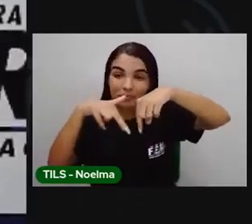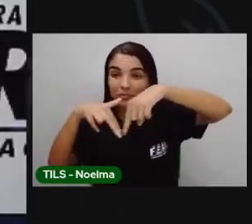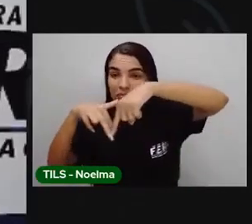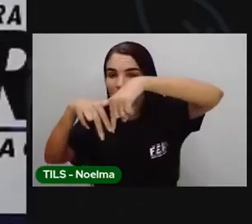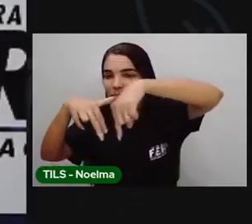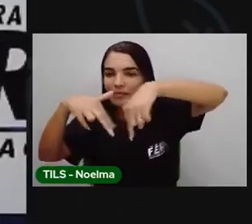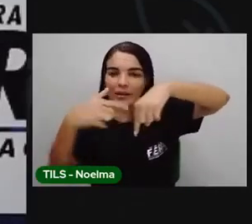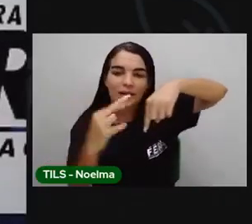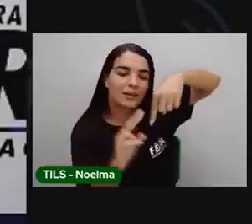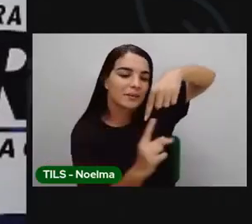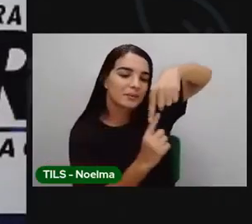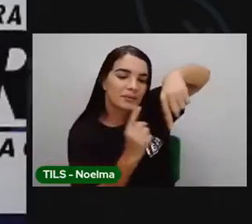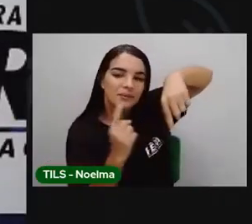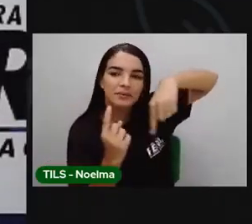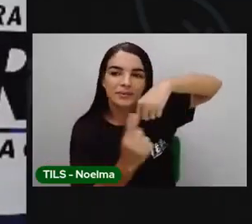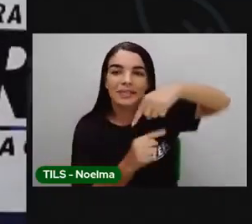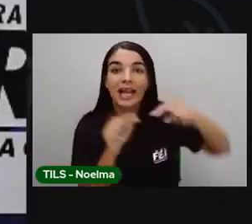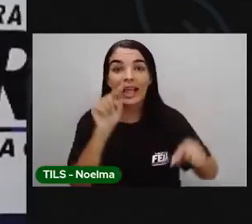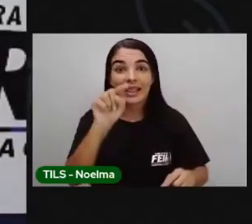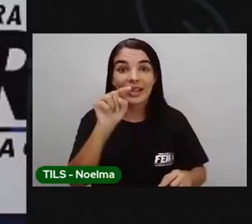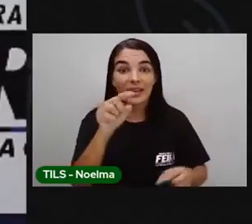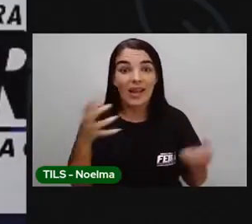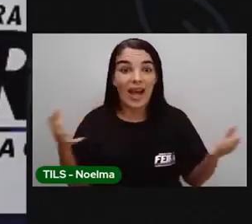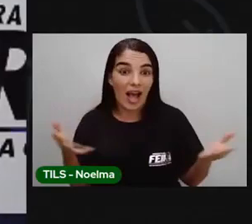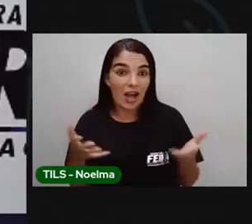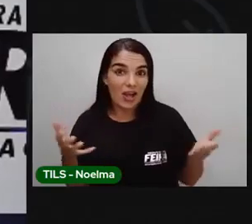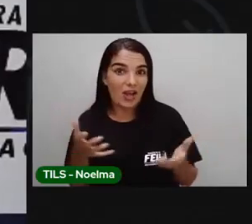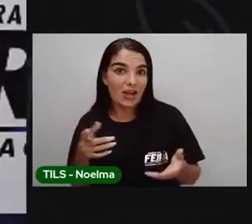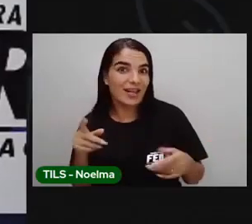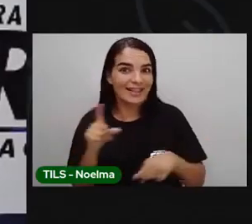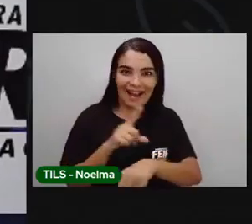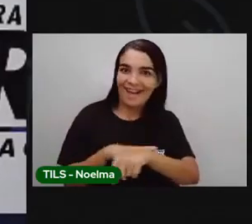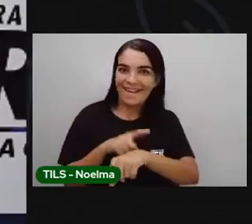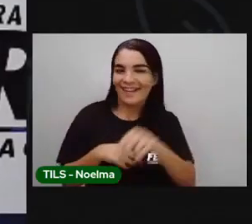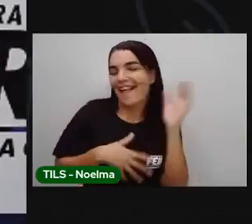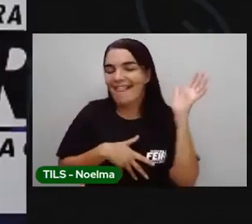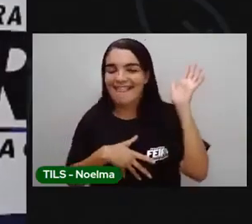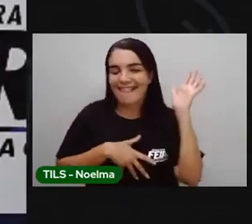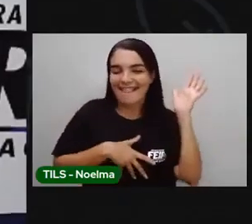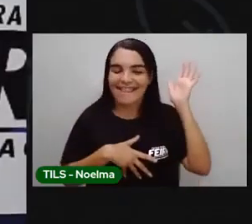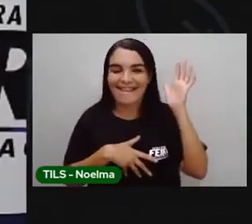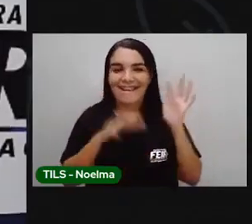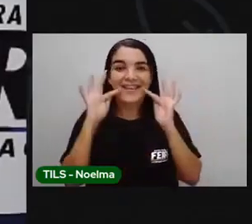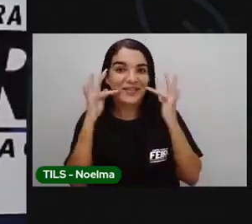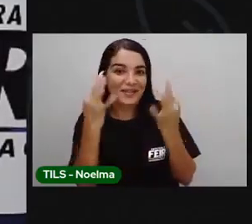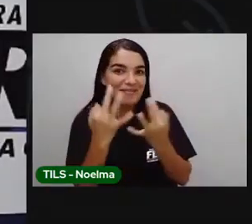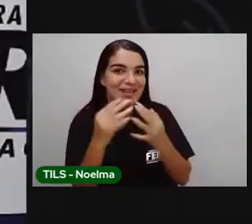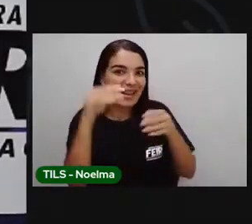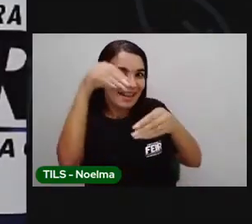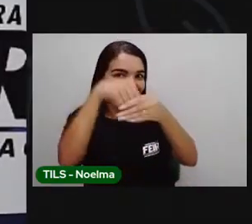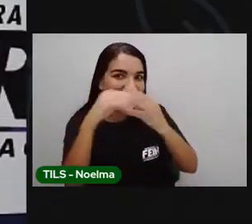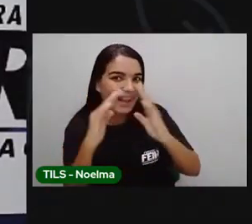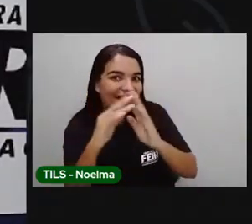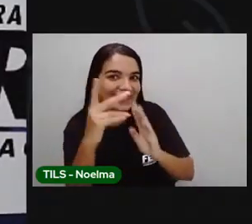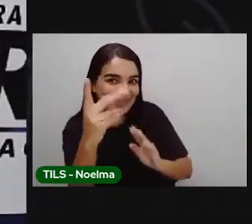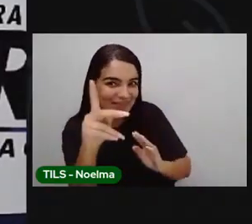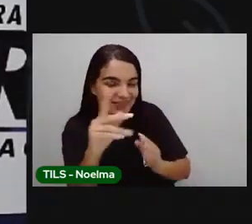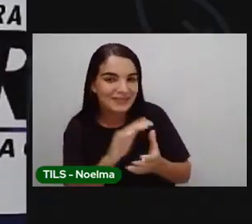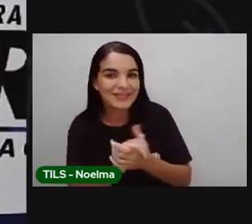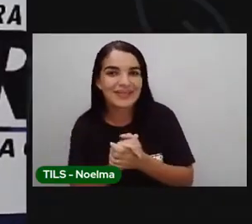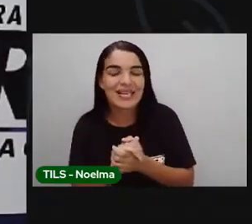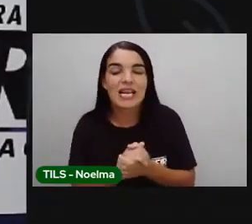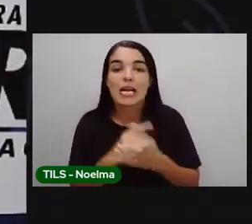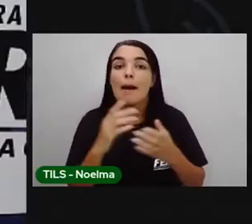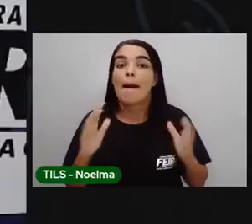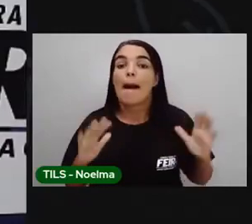dança, né? E eu proponho a vocês que agora, né, é a hora de dançar os homens com seus familiares. A dança que